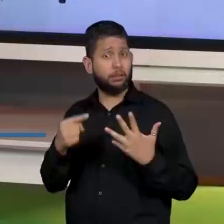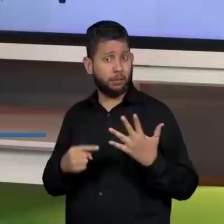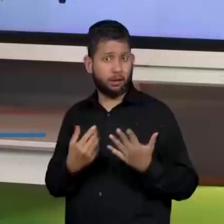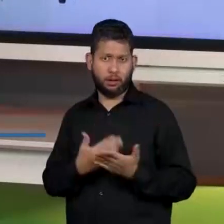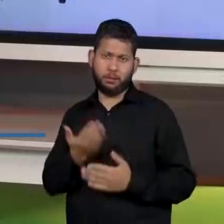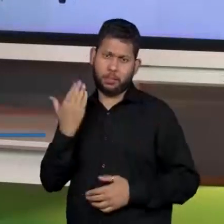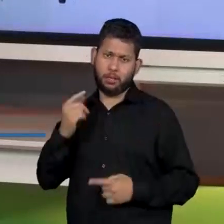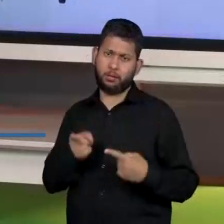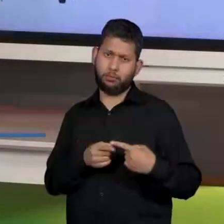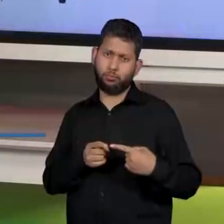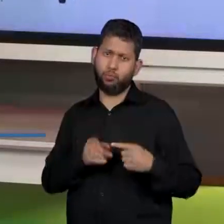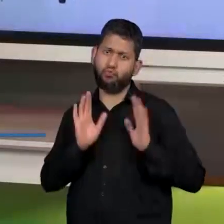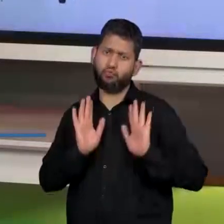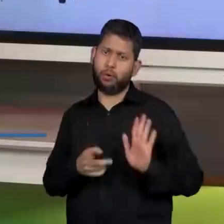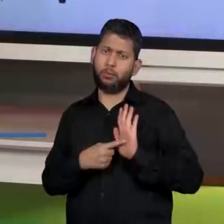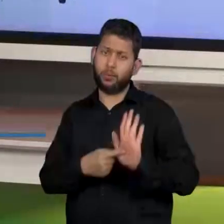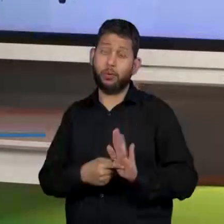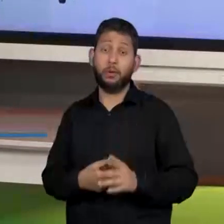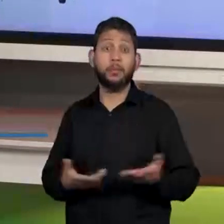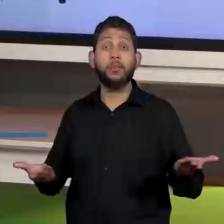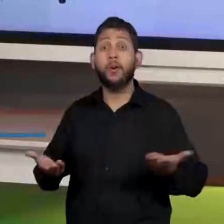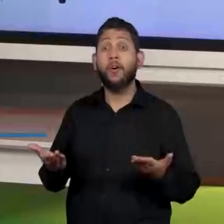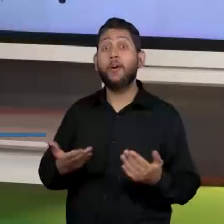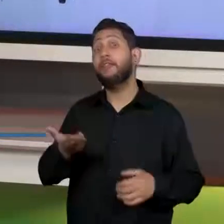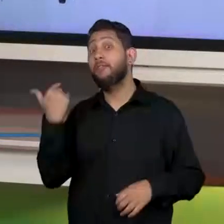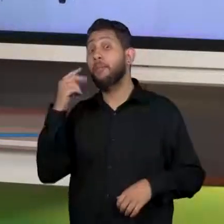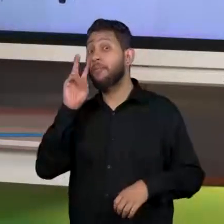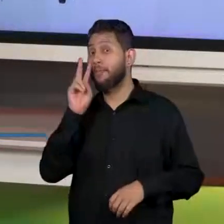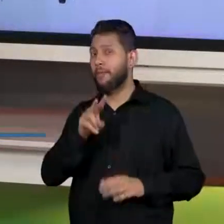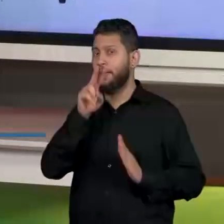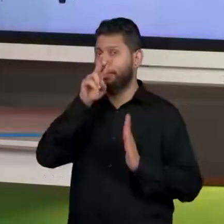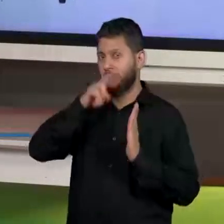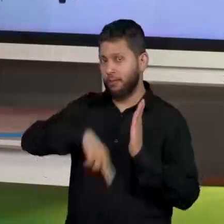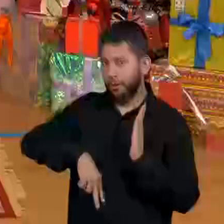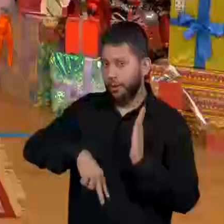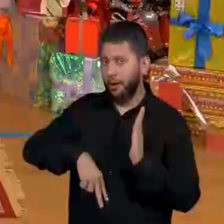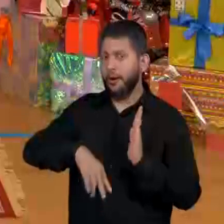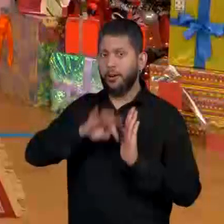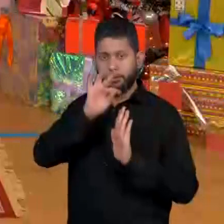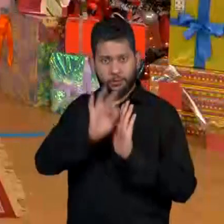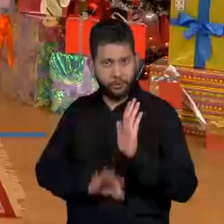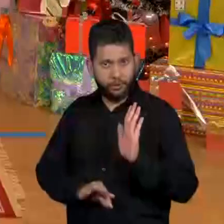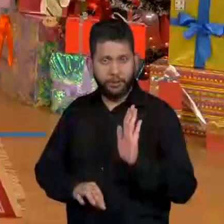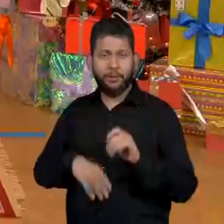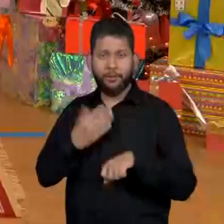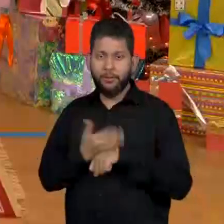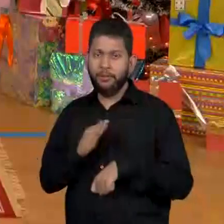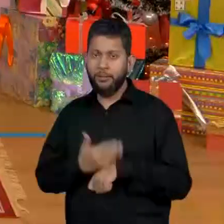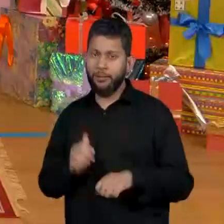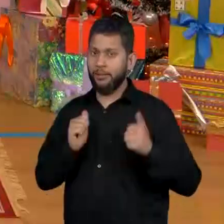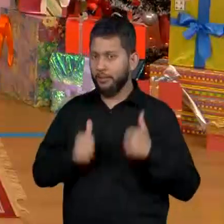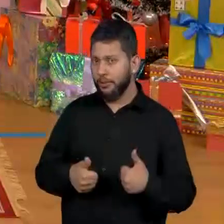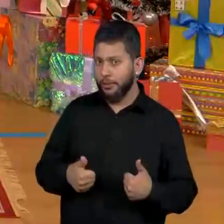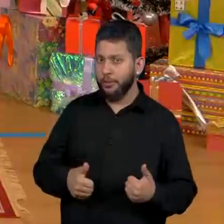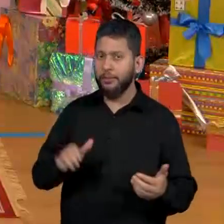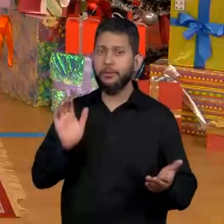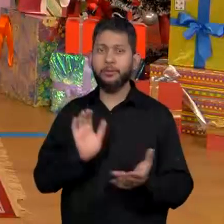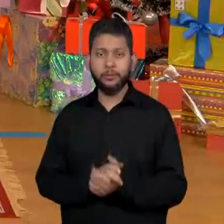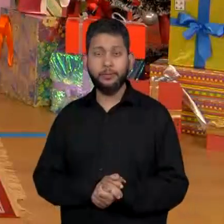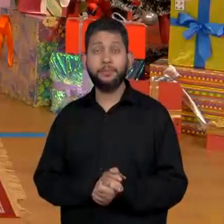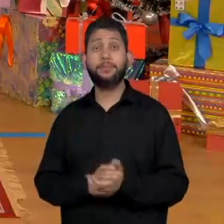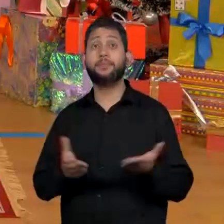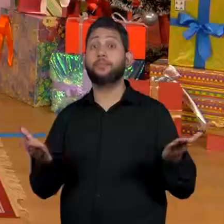E agora nós vamos ver isso na prática, nos textos lidos. Olha só. Para